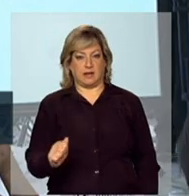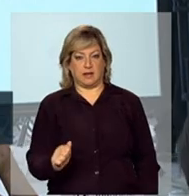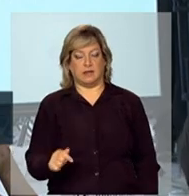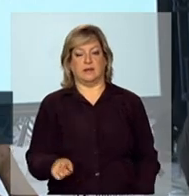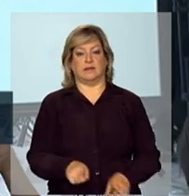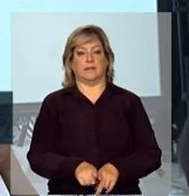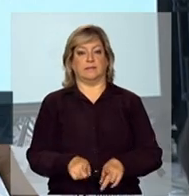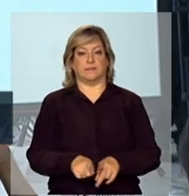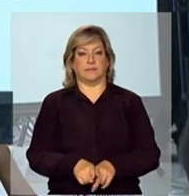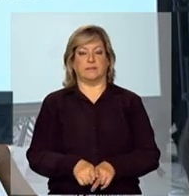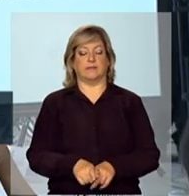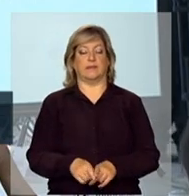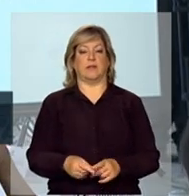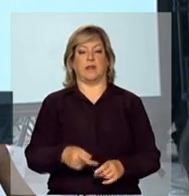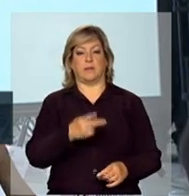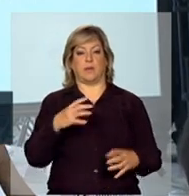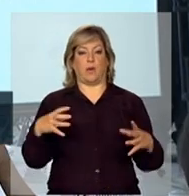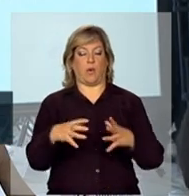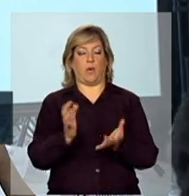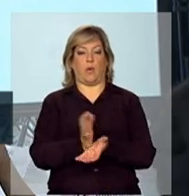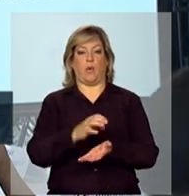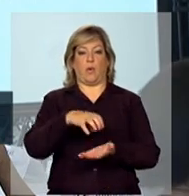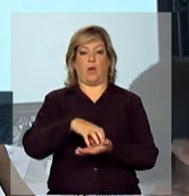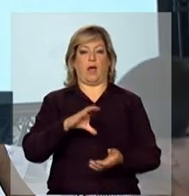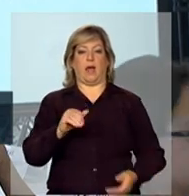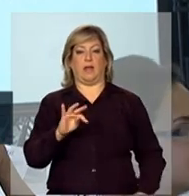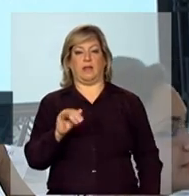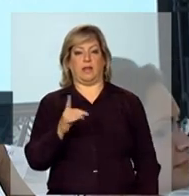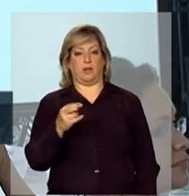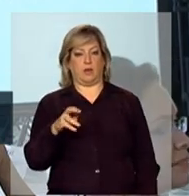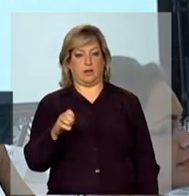e para cooperativas de catadores. Não é, doutora Anderson?